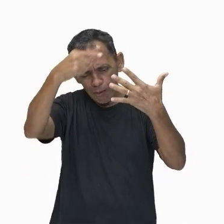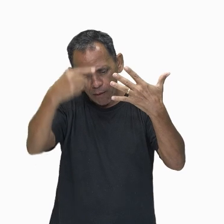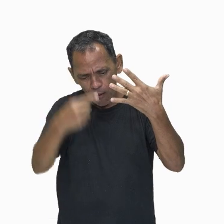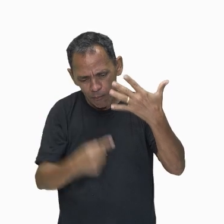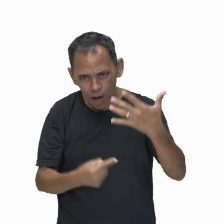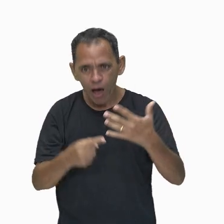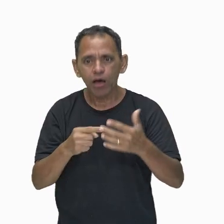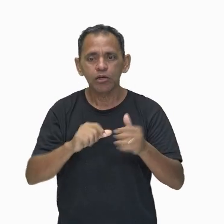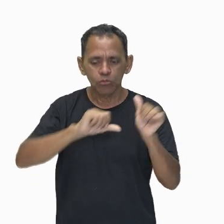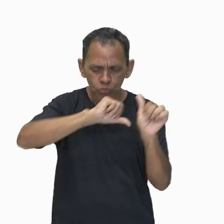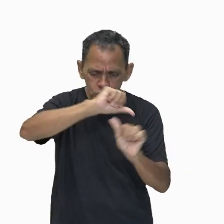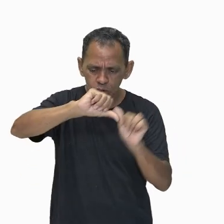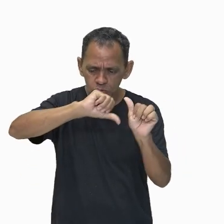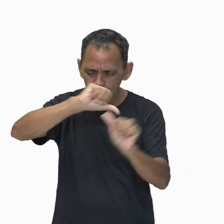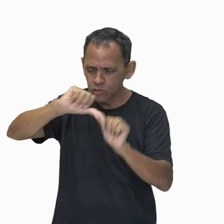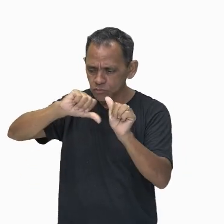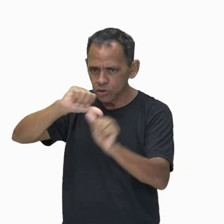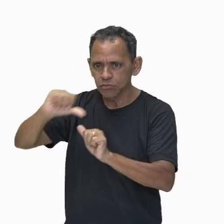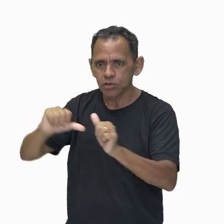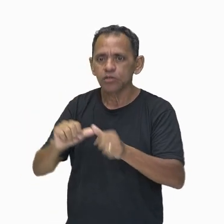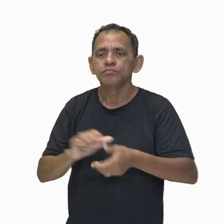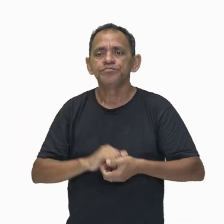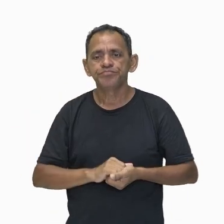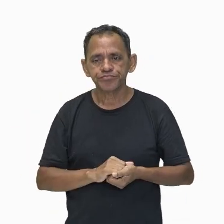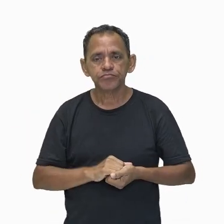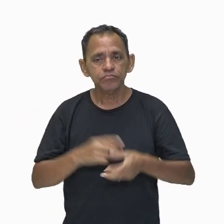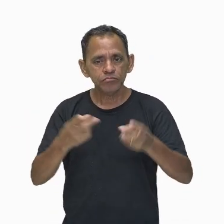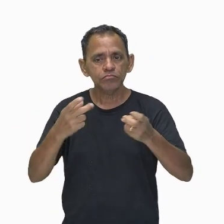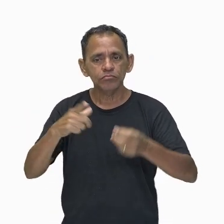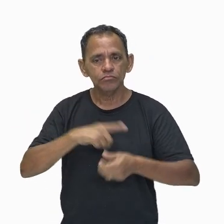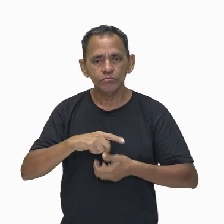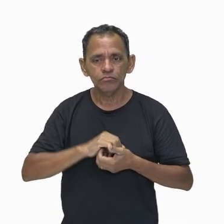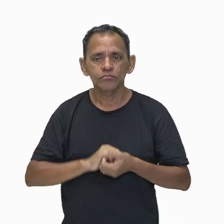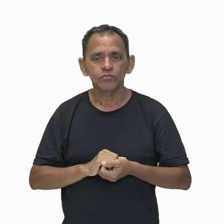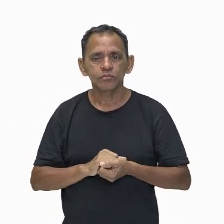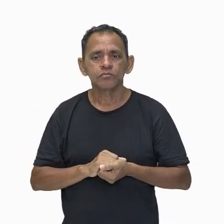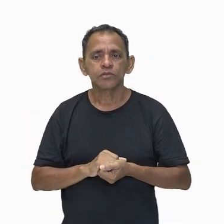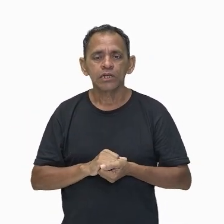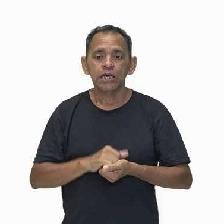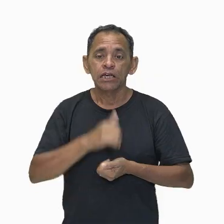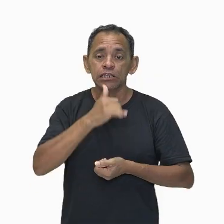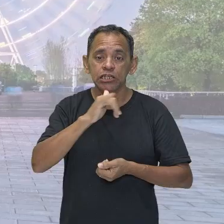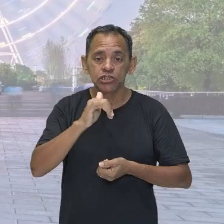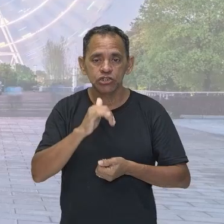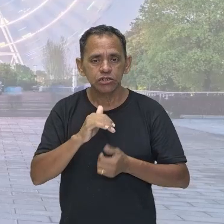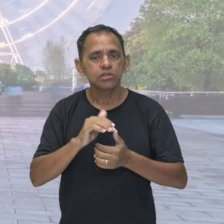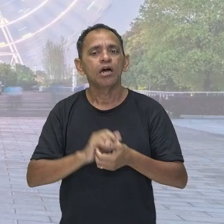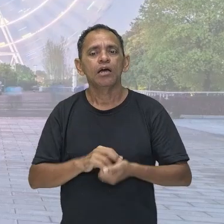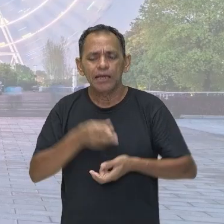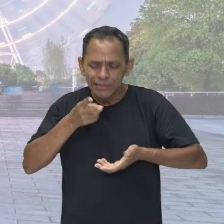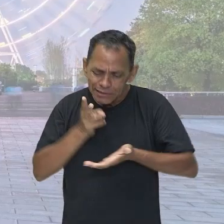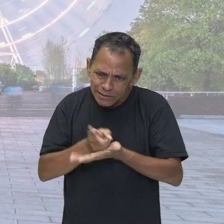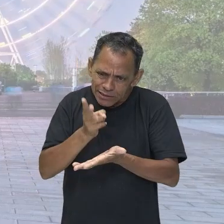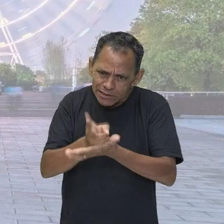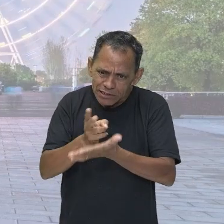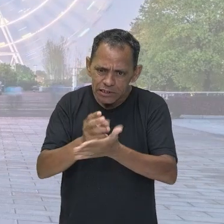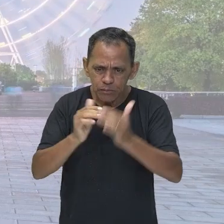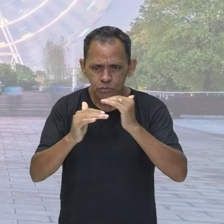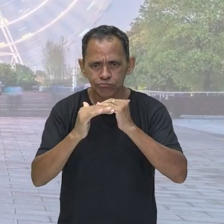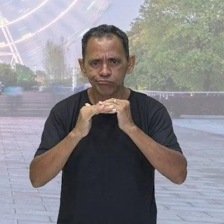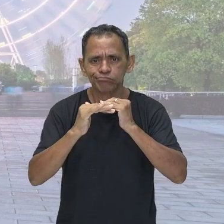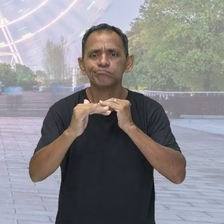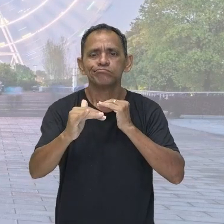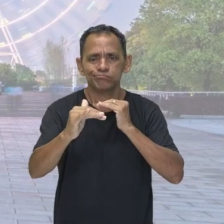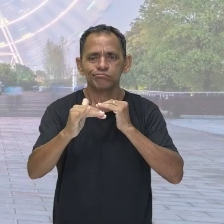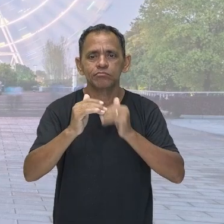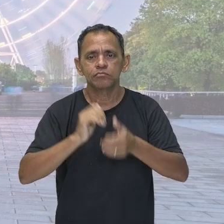Então, a gente pode dizer que a energia total de semi-isolado é sempre constante, tá pessoal? Isso quer dizer sempre que